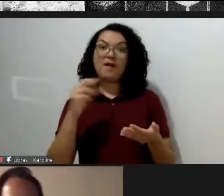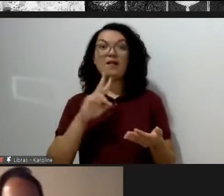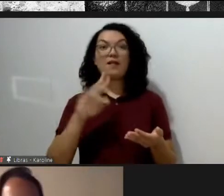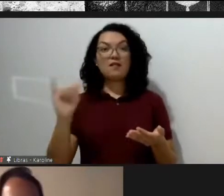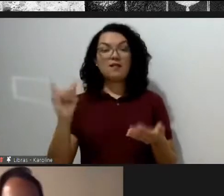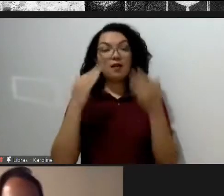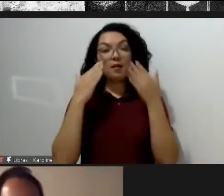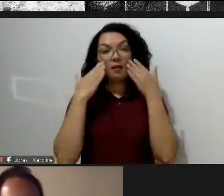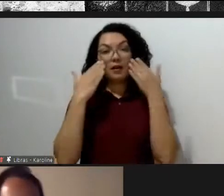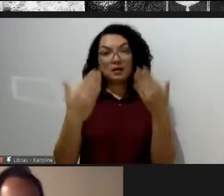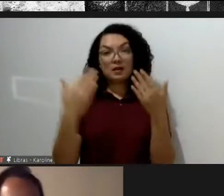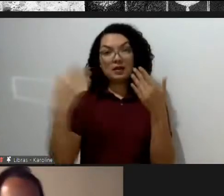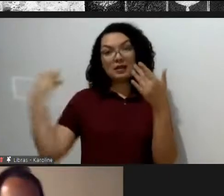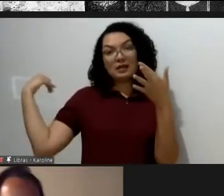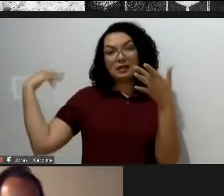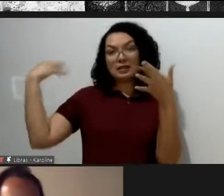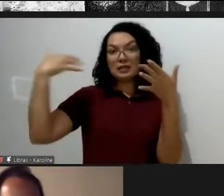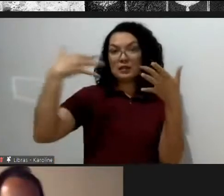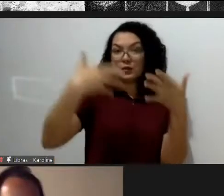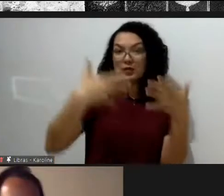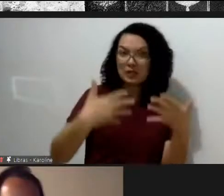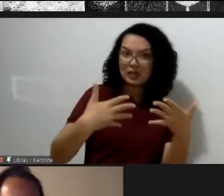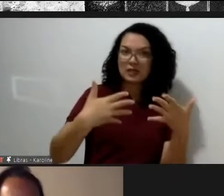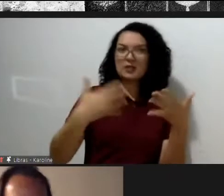Paula, te passo o mando.